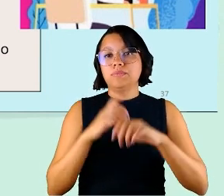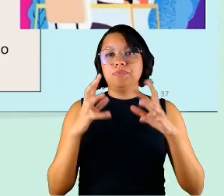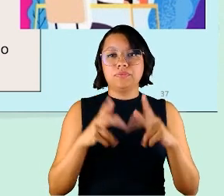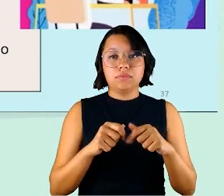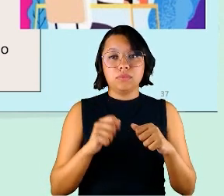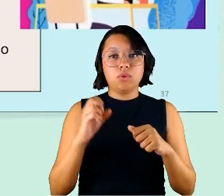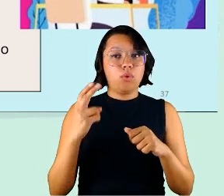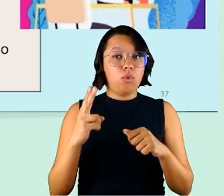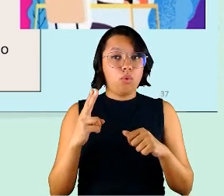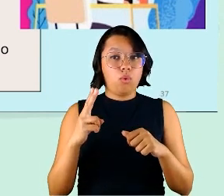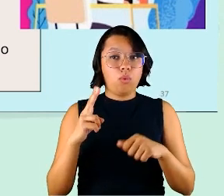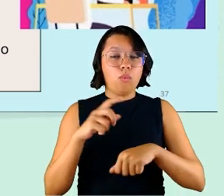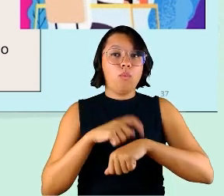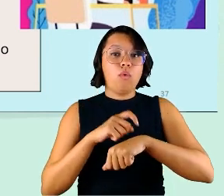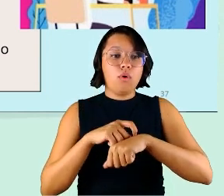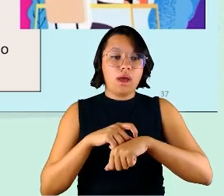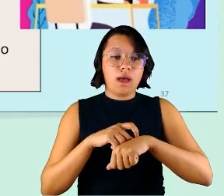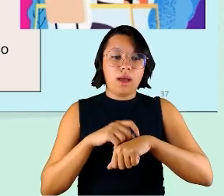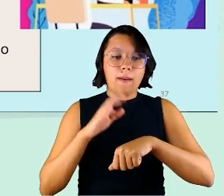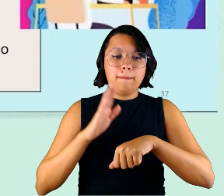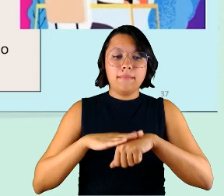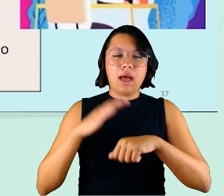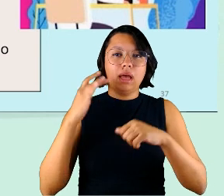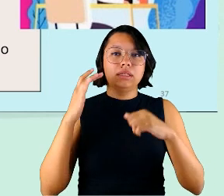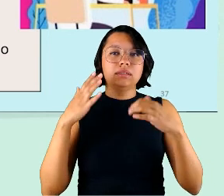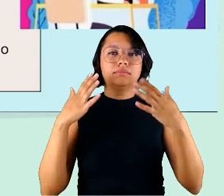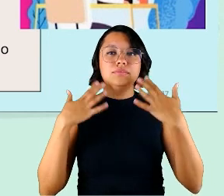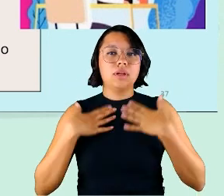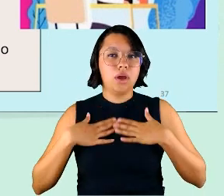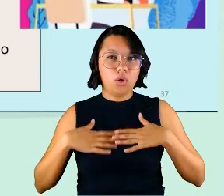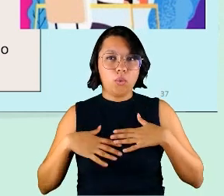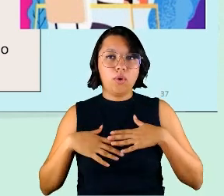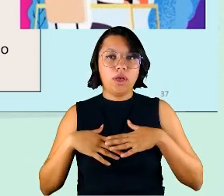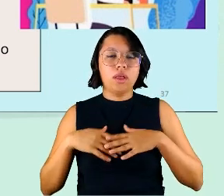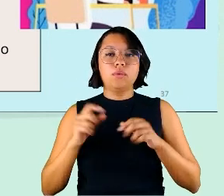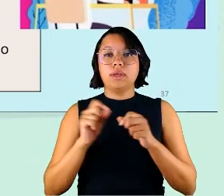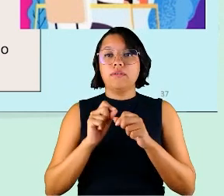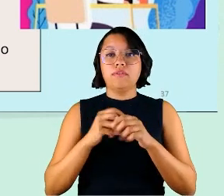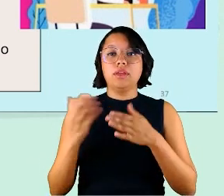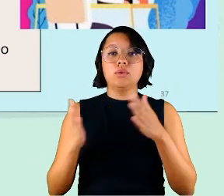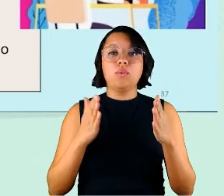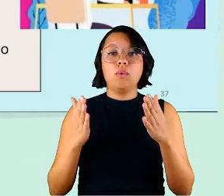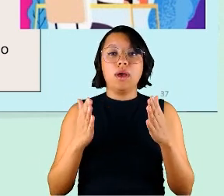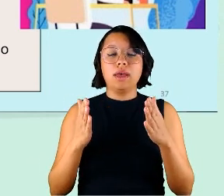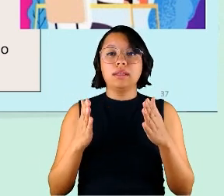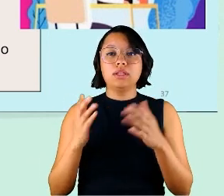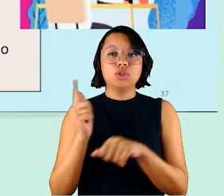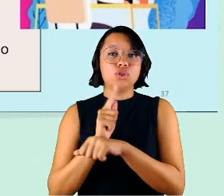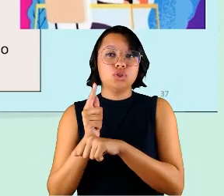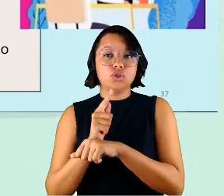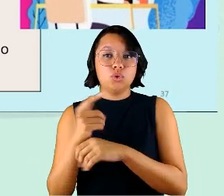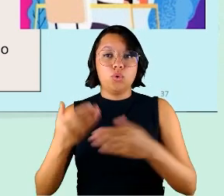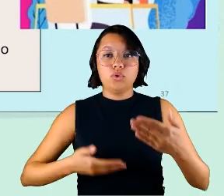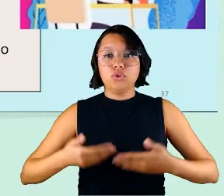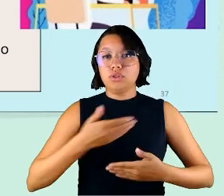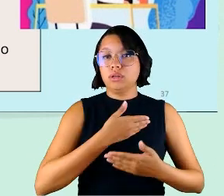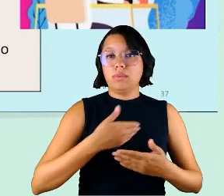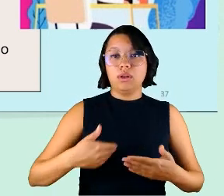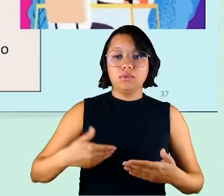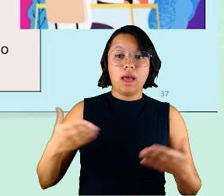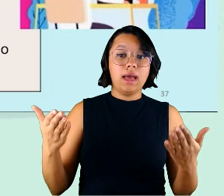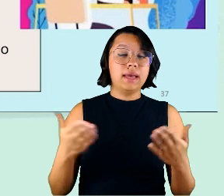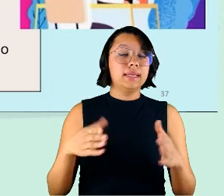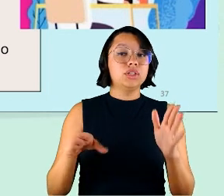mais negociáveis entre gestores e teletrabalhadores então aqui que vem o